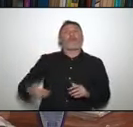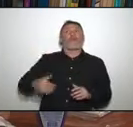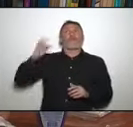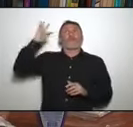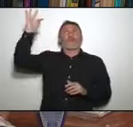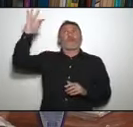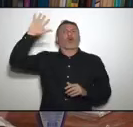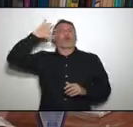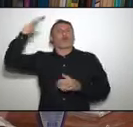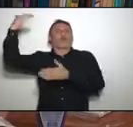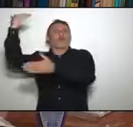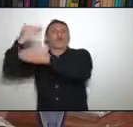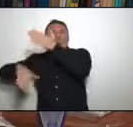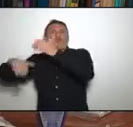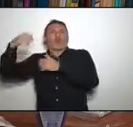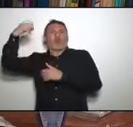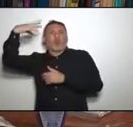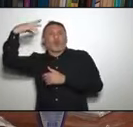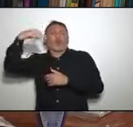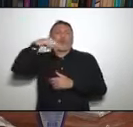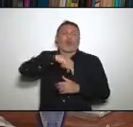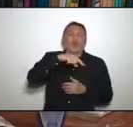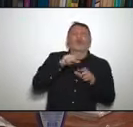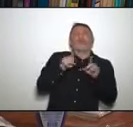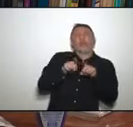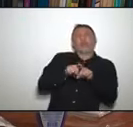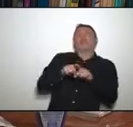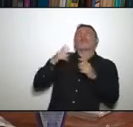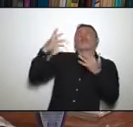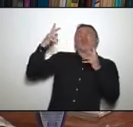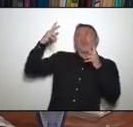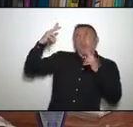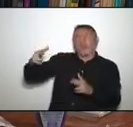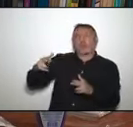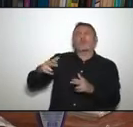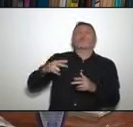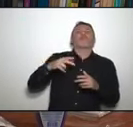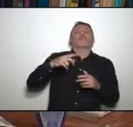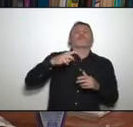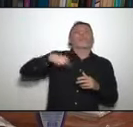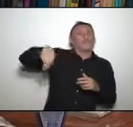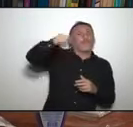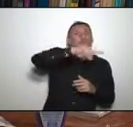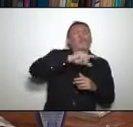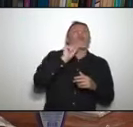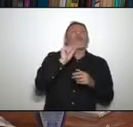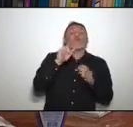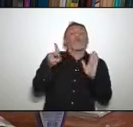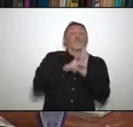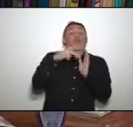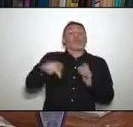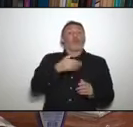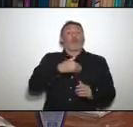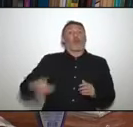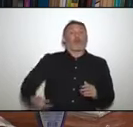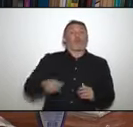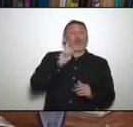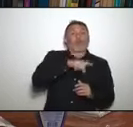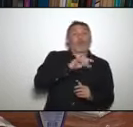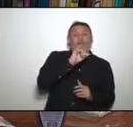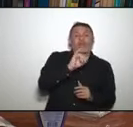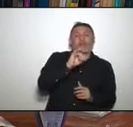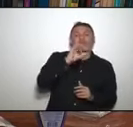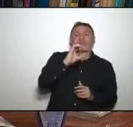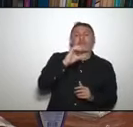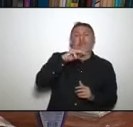acompanhando aqui e isentando da conta de energia também a parte do ICMS que dá uma repercussão de 3 milhões de reais